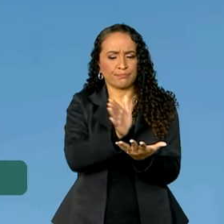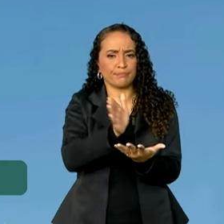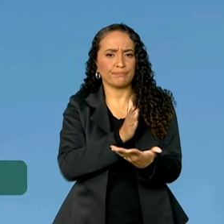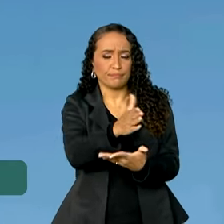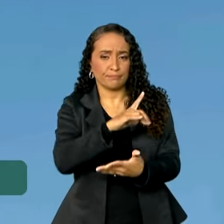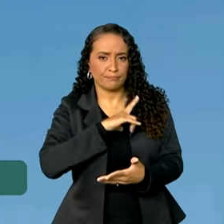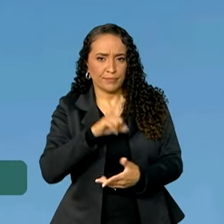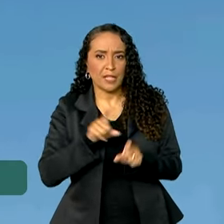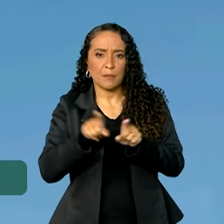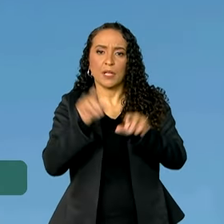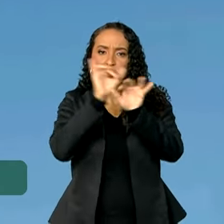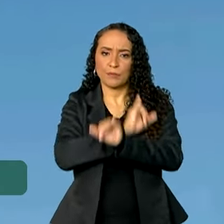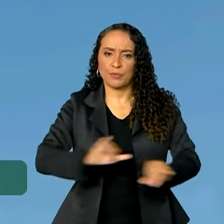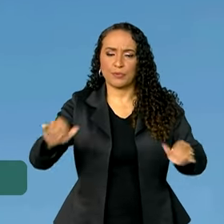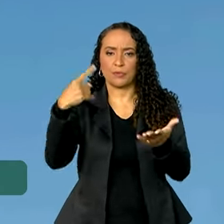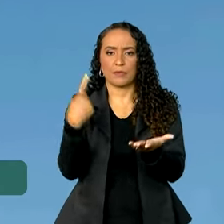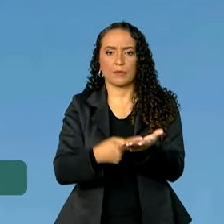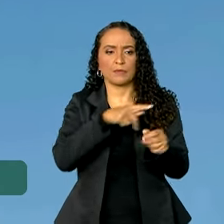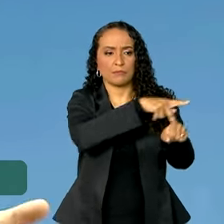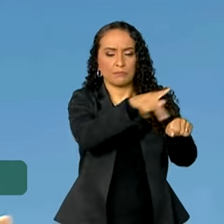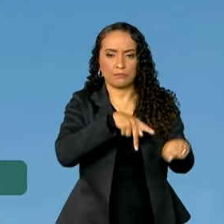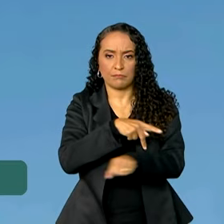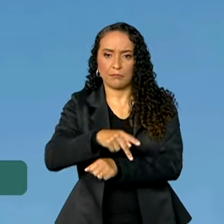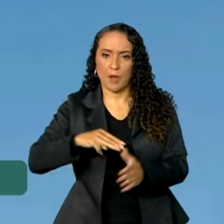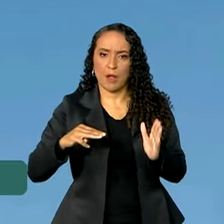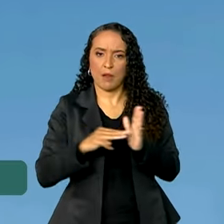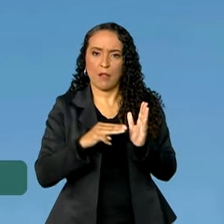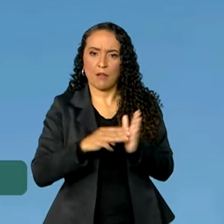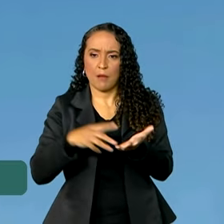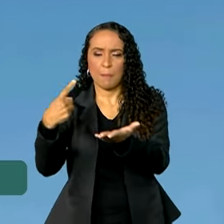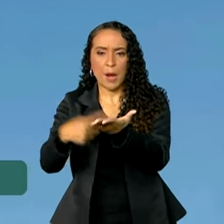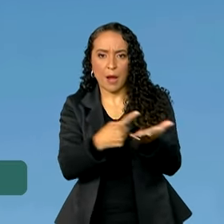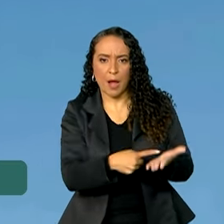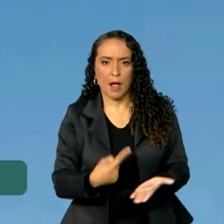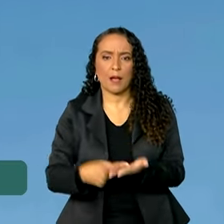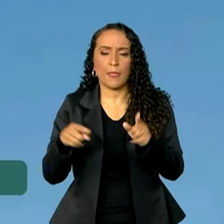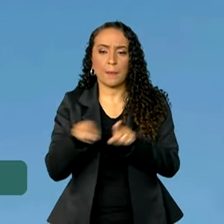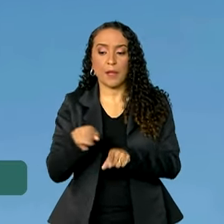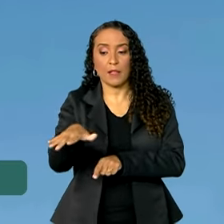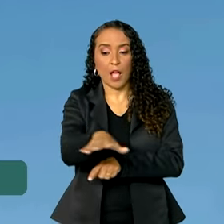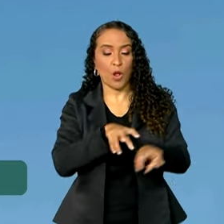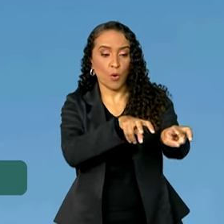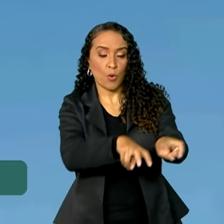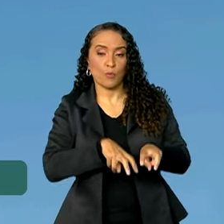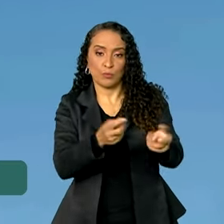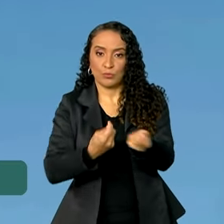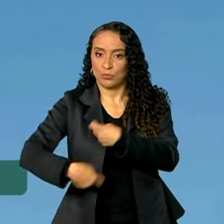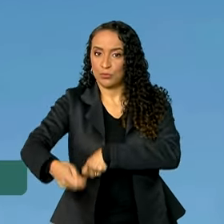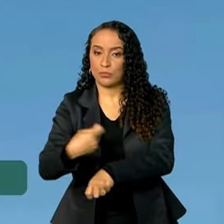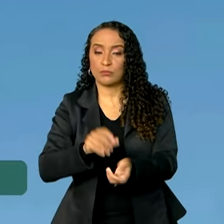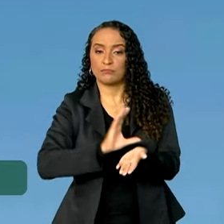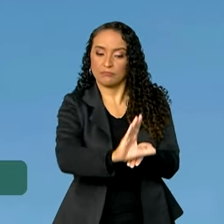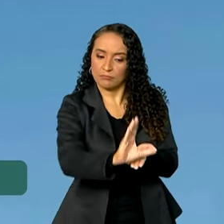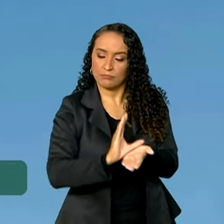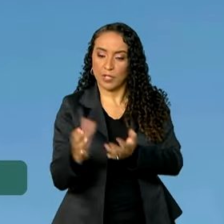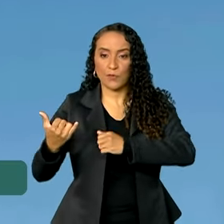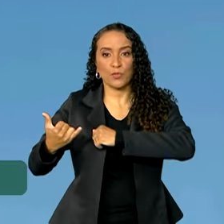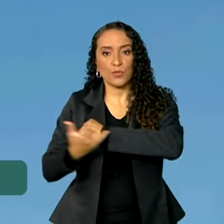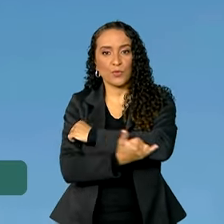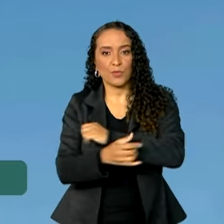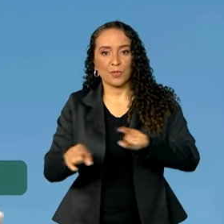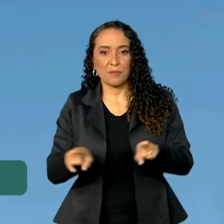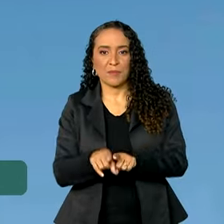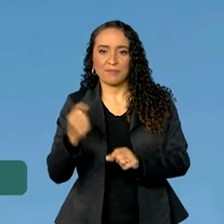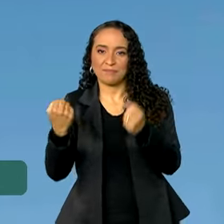Haverá anúncio de atos bilaterais, de memorandos de entendimento nas áreas de agricultura, comércio, investimentos em infraestrutura,